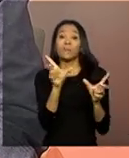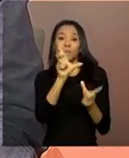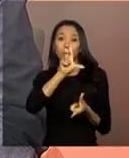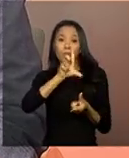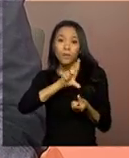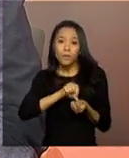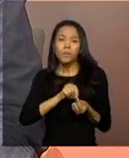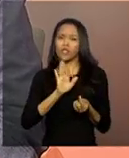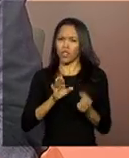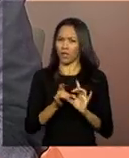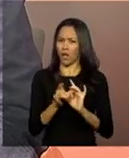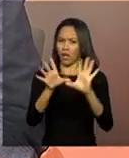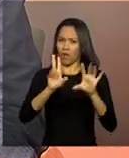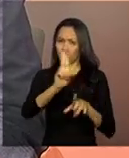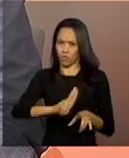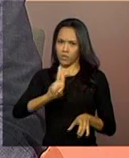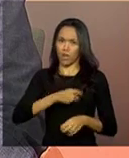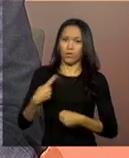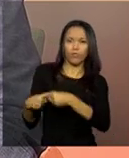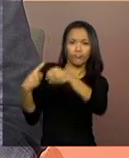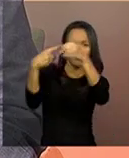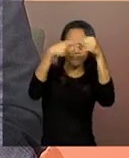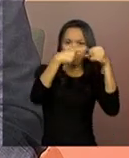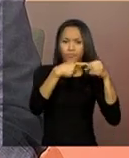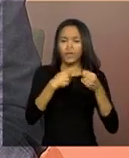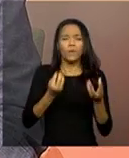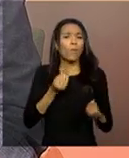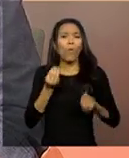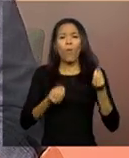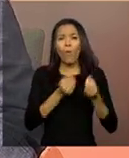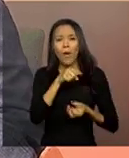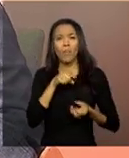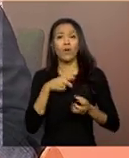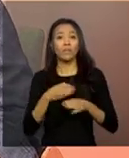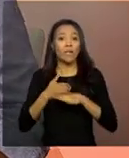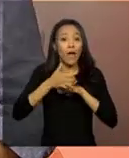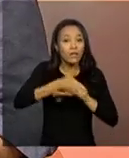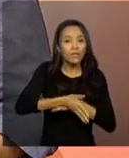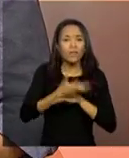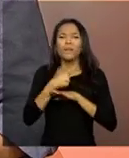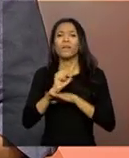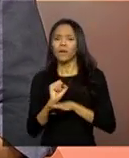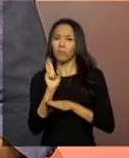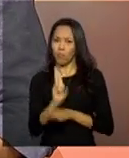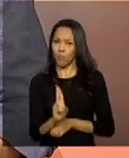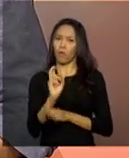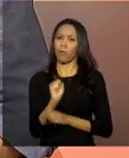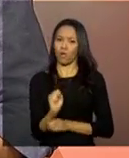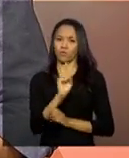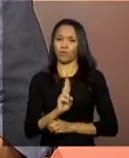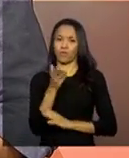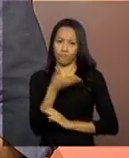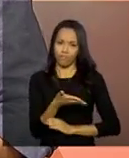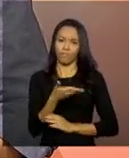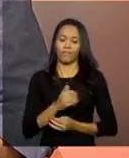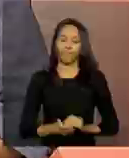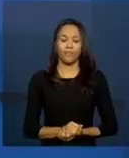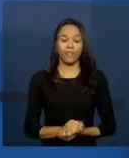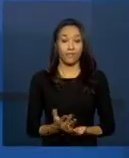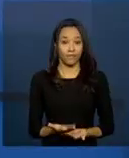para ser utilizado pelos municípios? Como é que ele pode ser acessado? Quem deve utilizá-lo? Então,